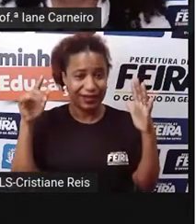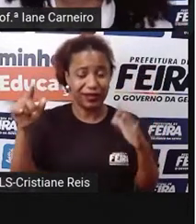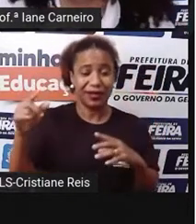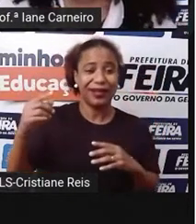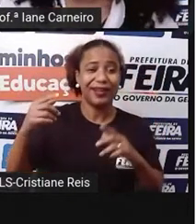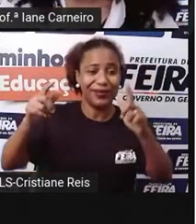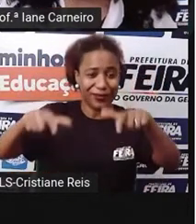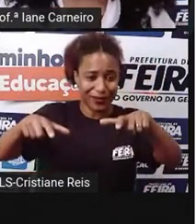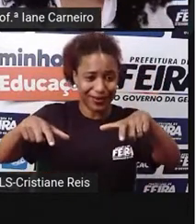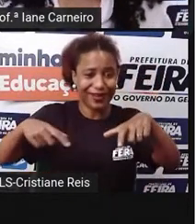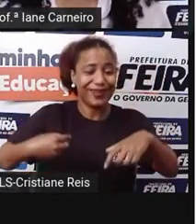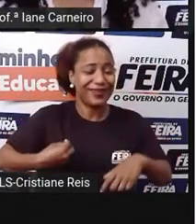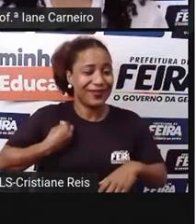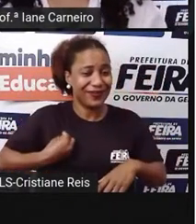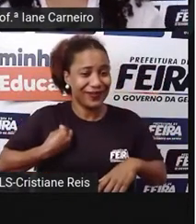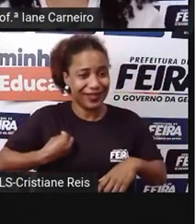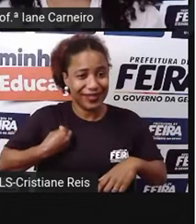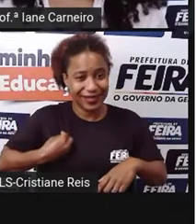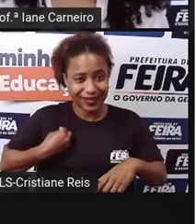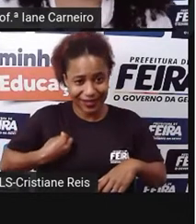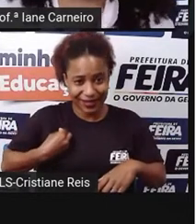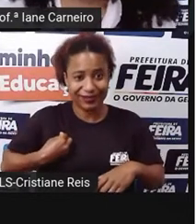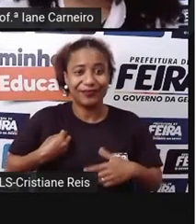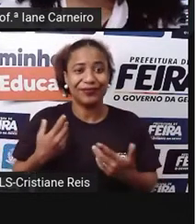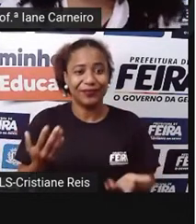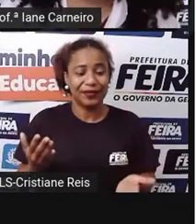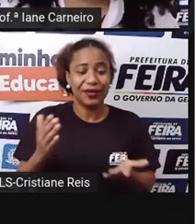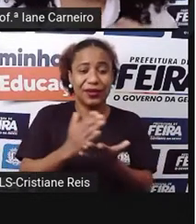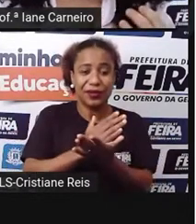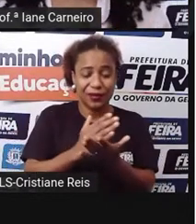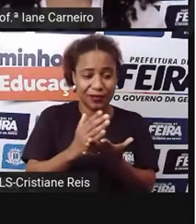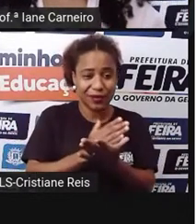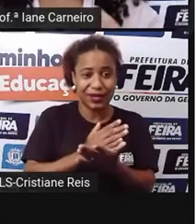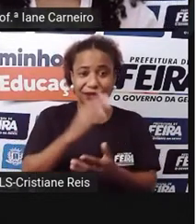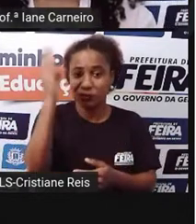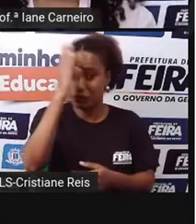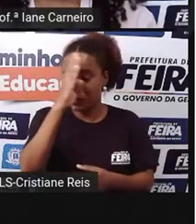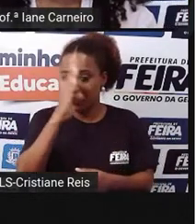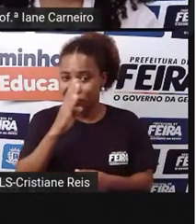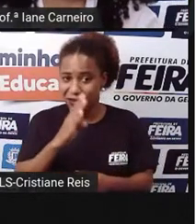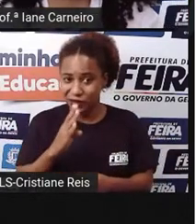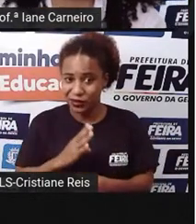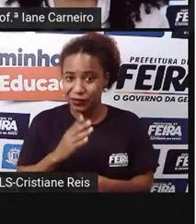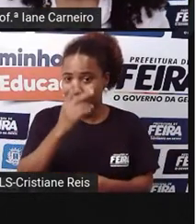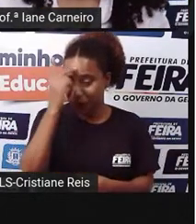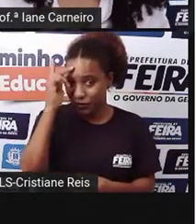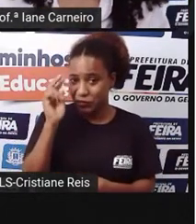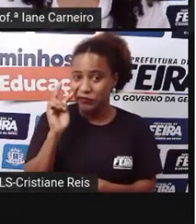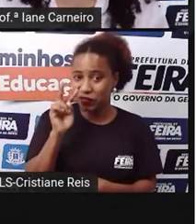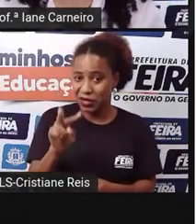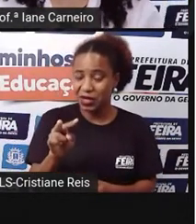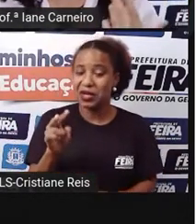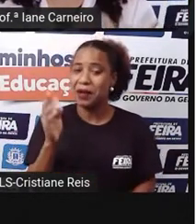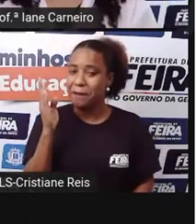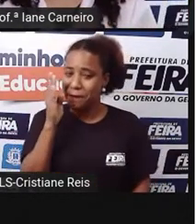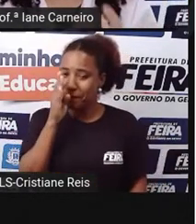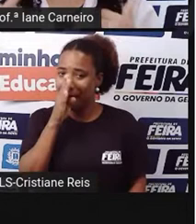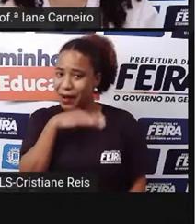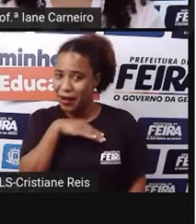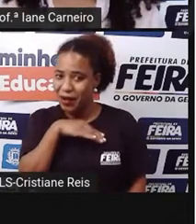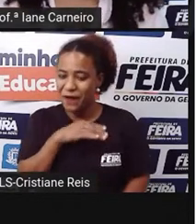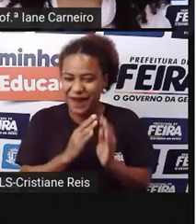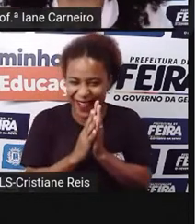floresta. Em alguns lugares do Brasil, ele é visto como um ser maldoso, mas para